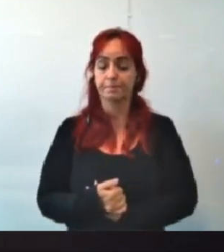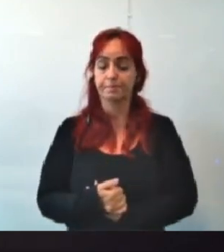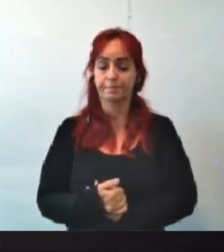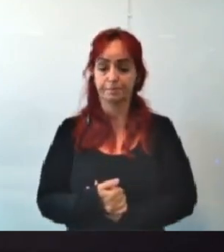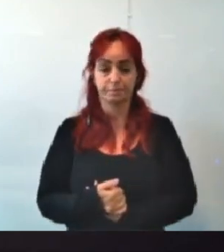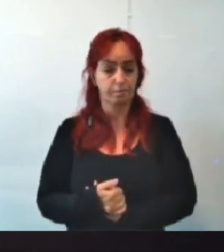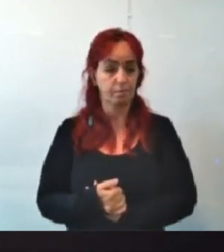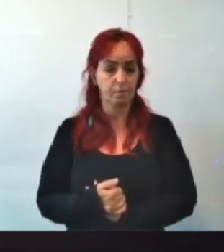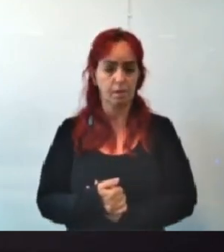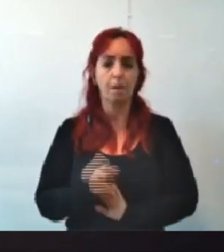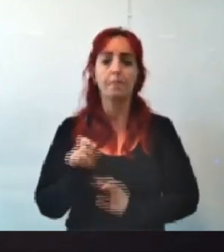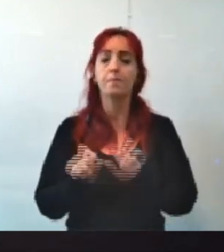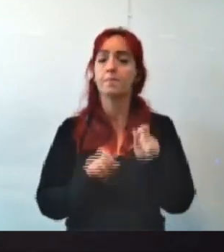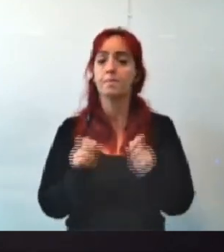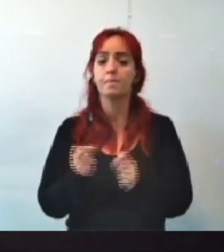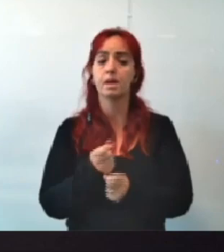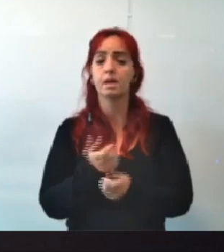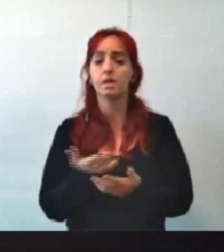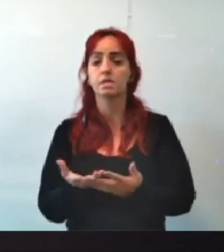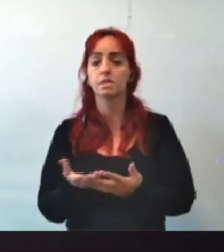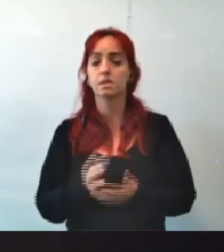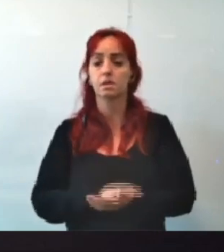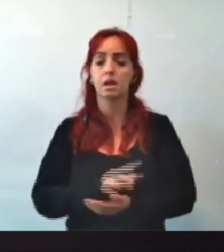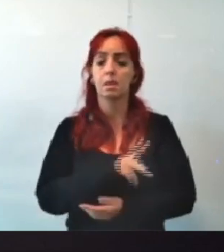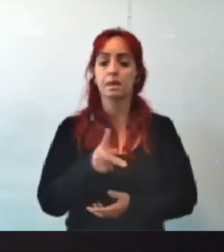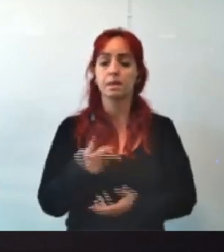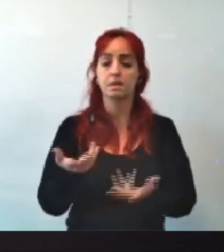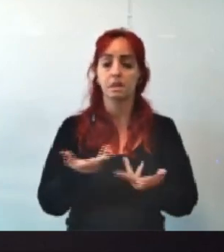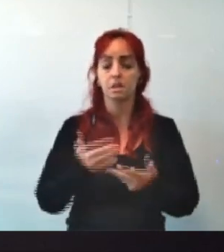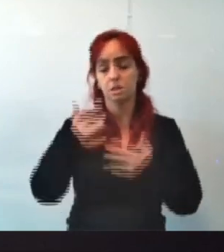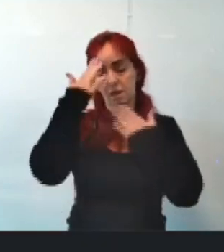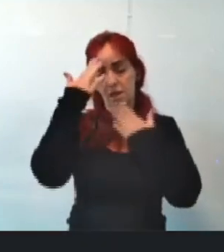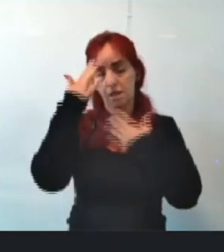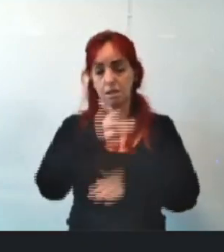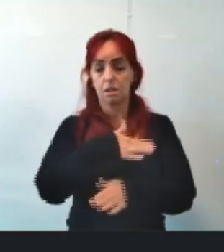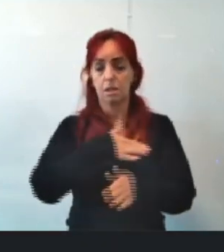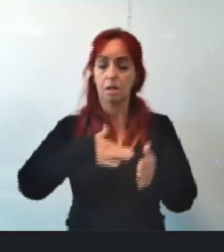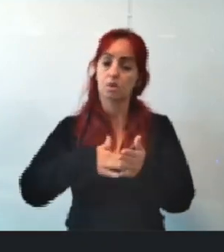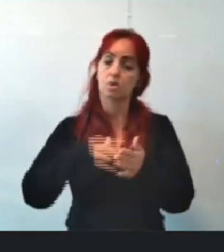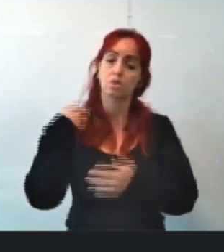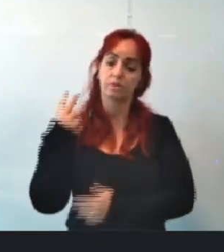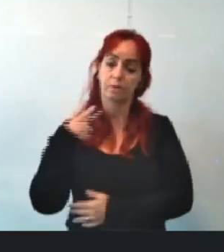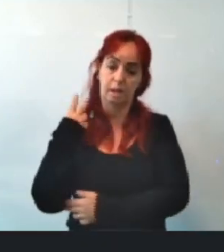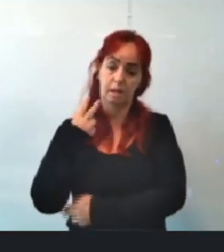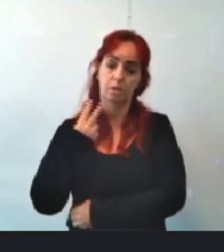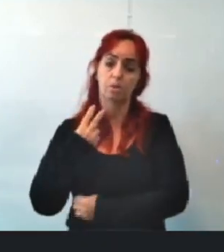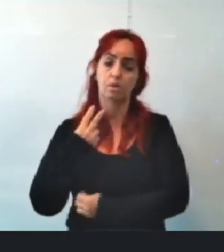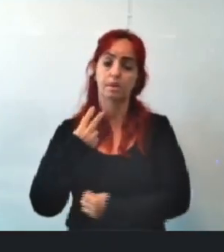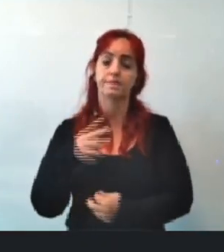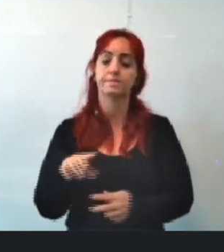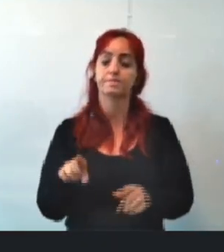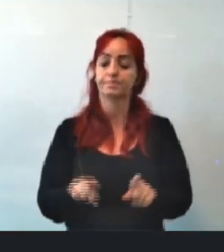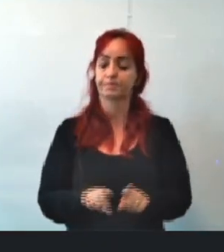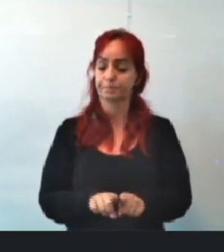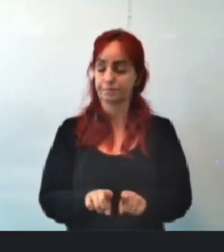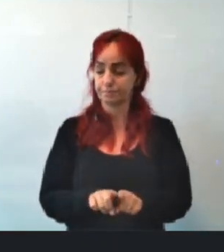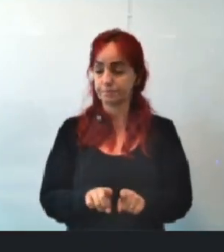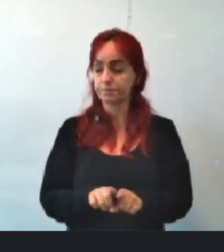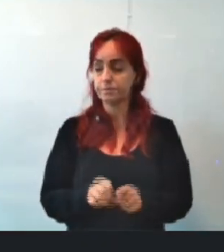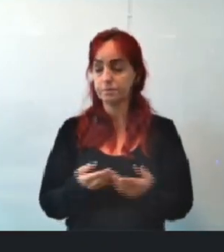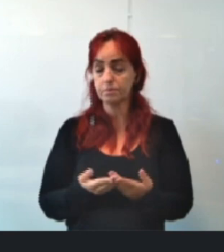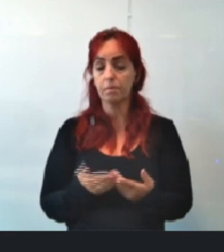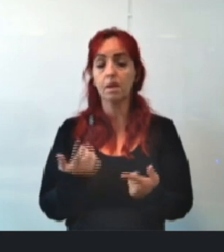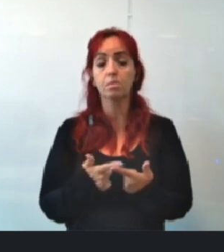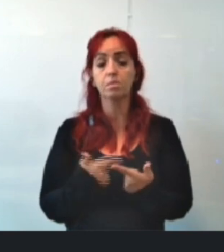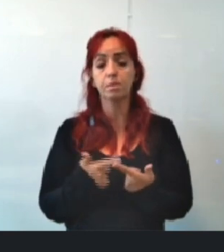Mais alguma coisa? Quem gostaria de... Presidente, eu quero só agradecer a todos os vereadores aí, tá? Que, de uma forma